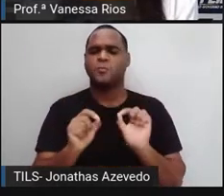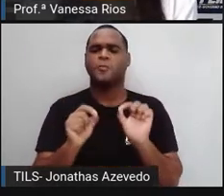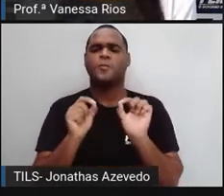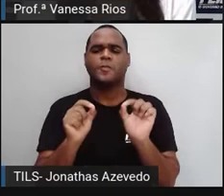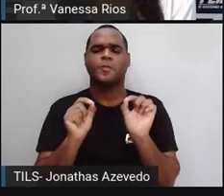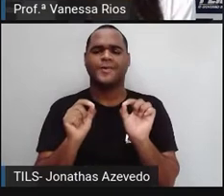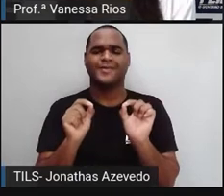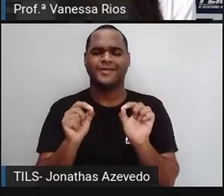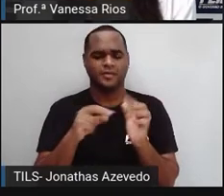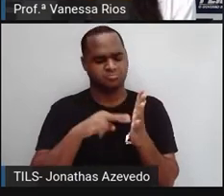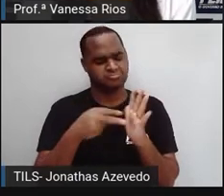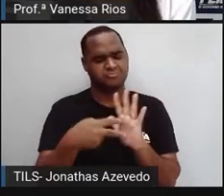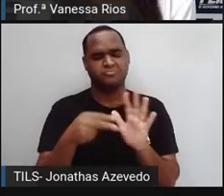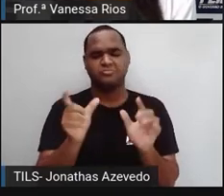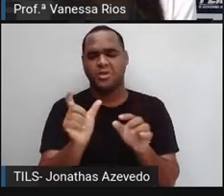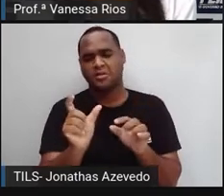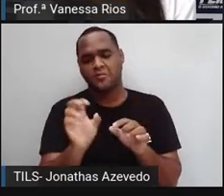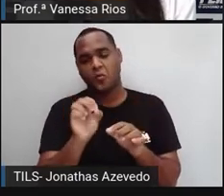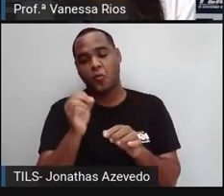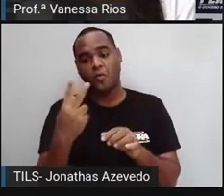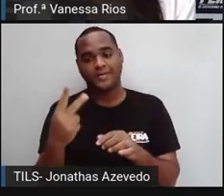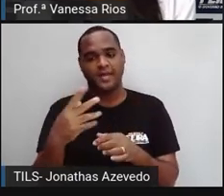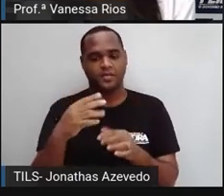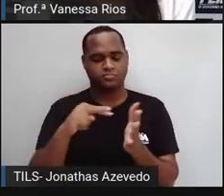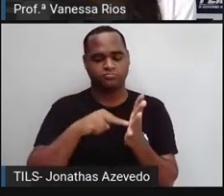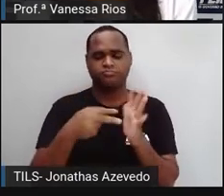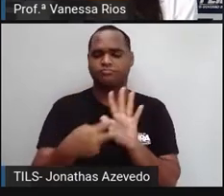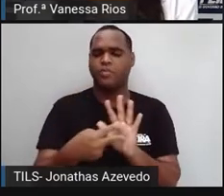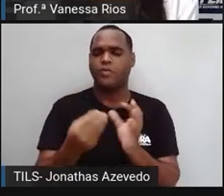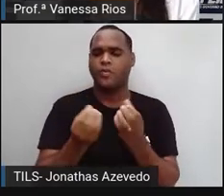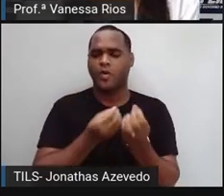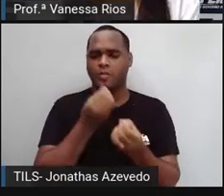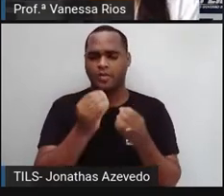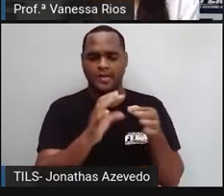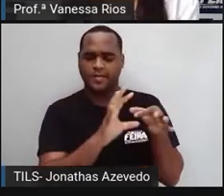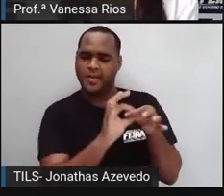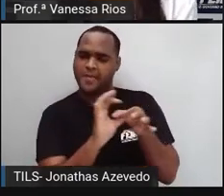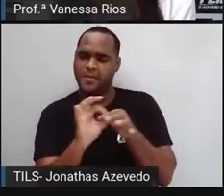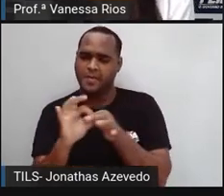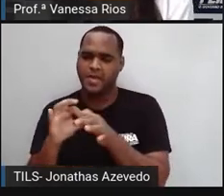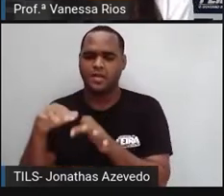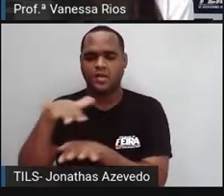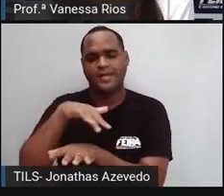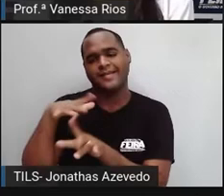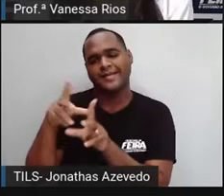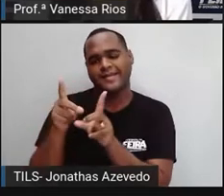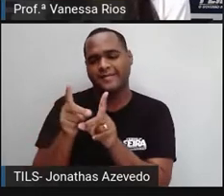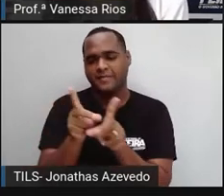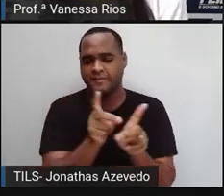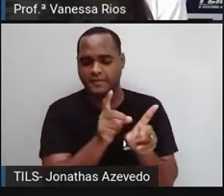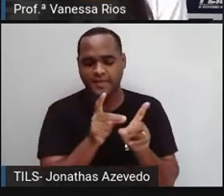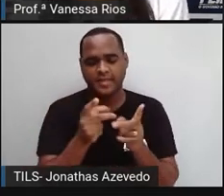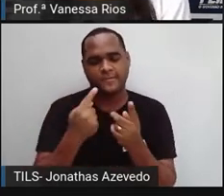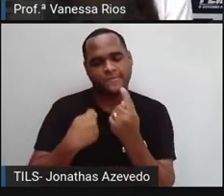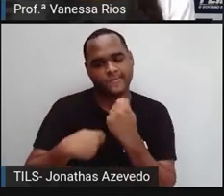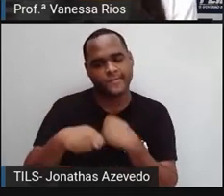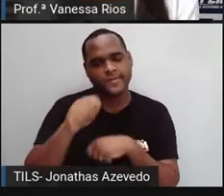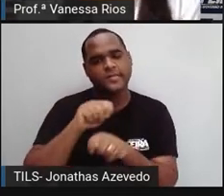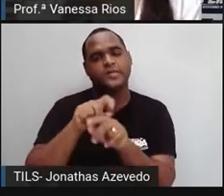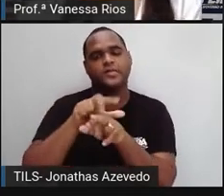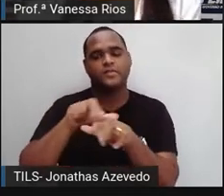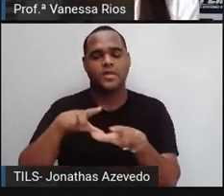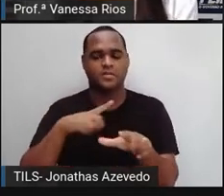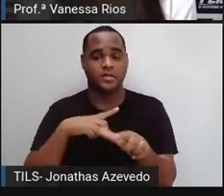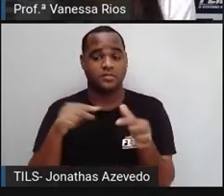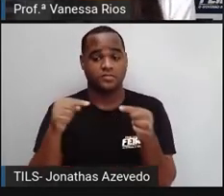forma esta palavra ou o seu significado está relacionado com as atividades, com